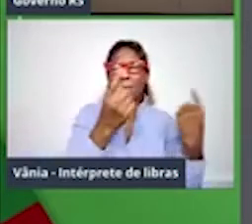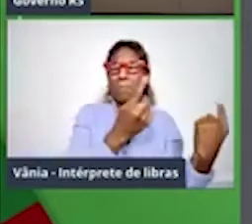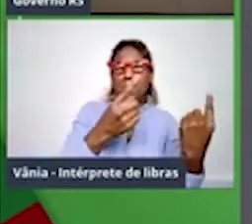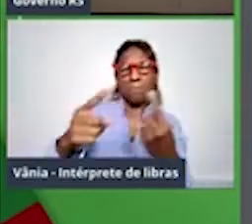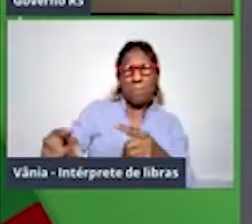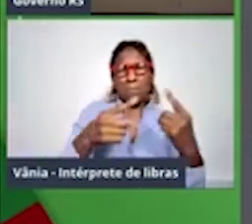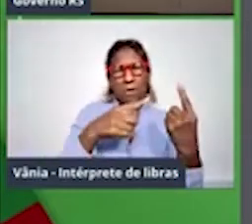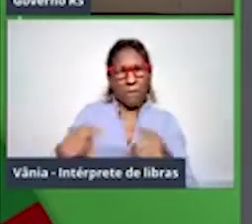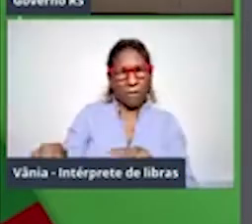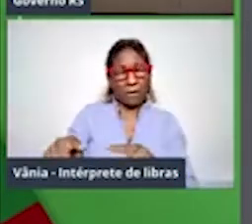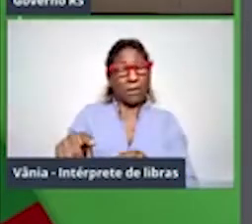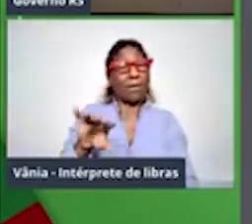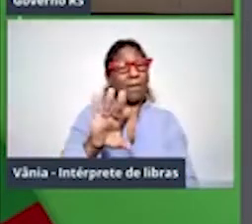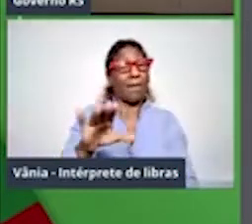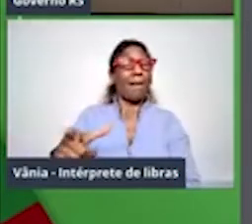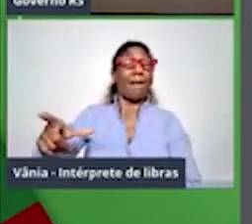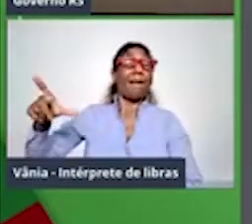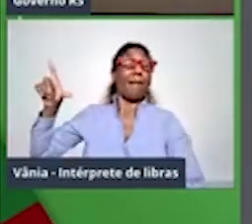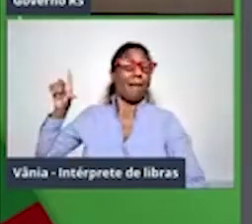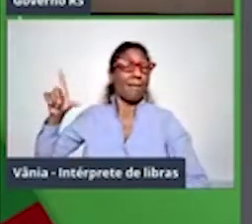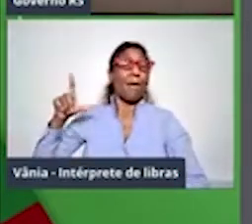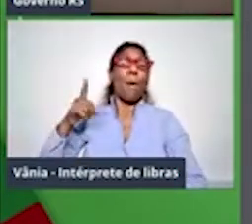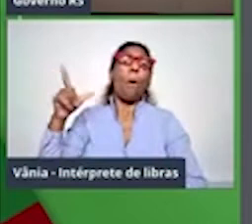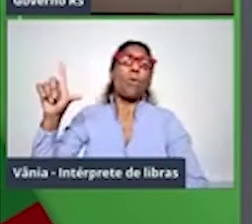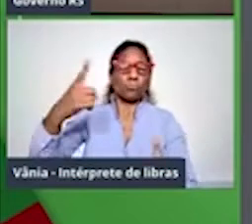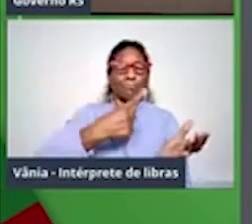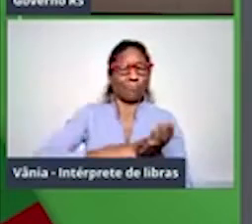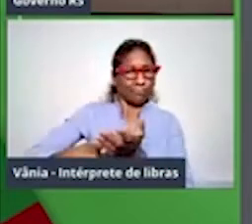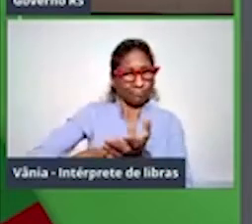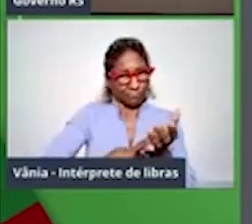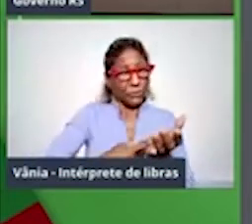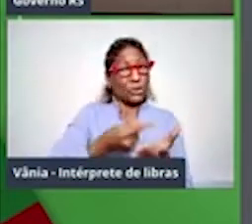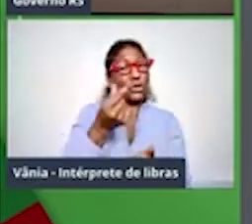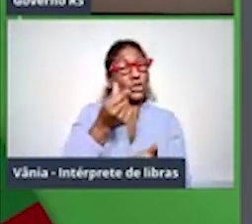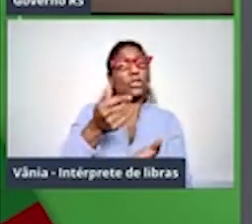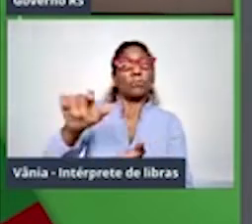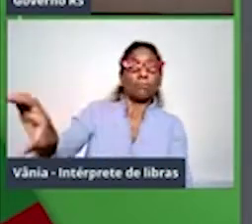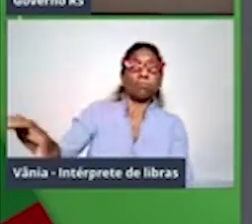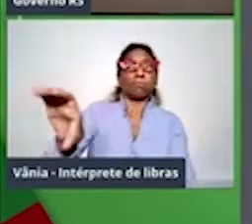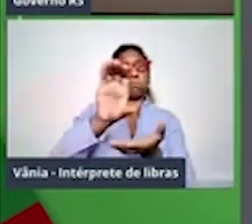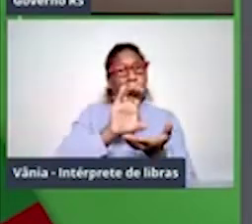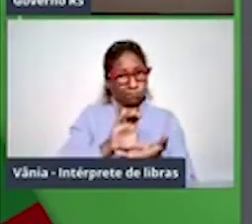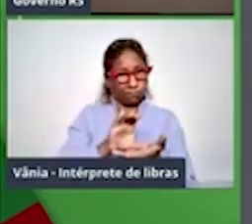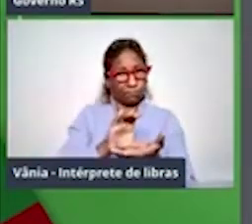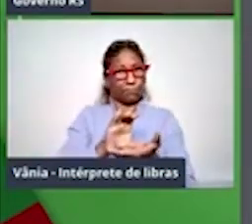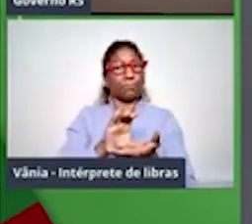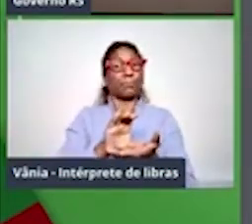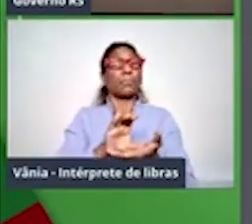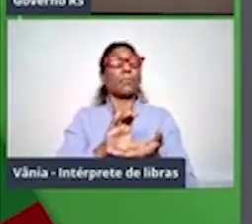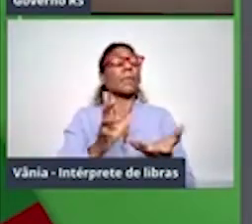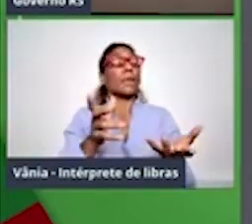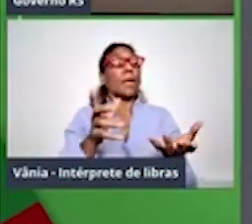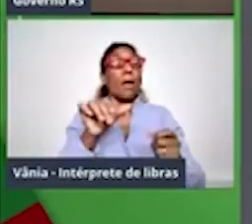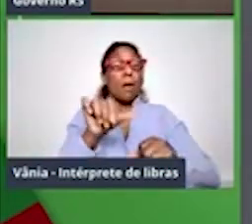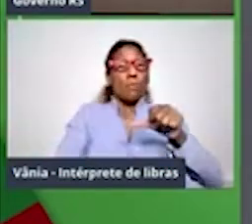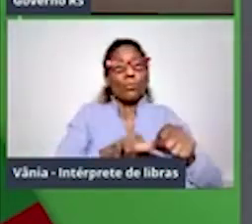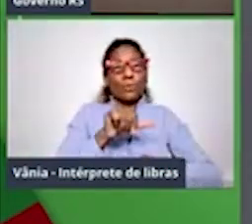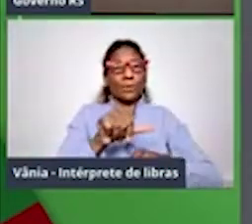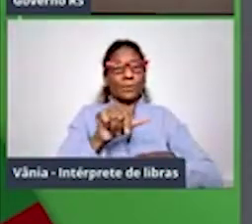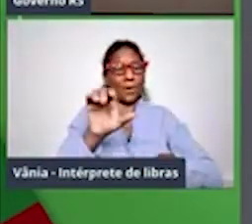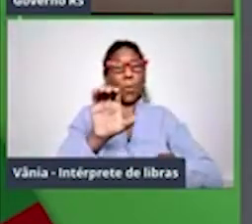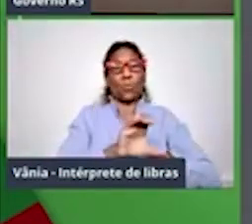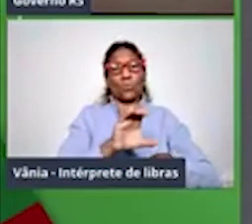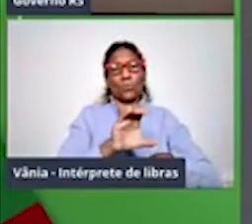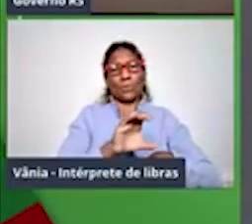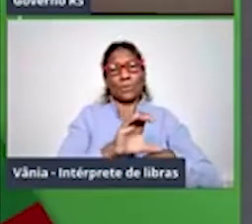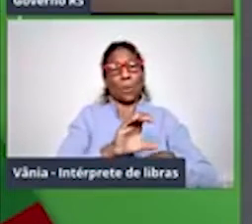valores referentes a vários compromissos, inclusive as transferências constitucionais obrigatórias. Ou